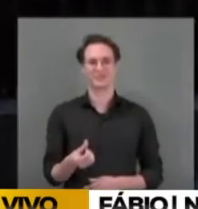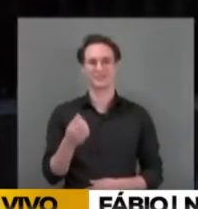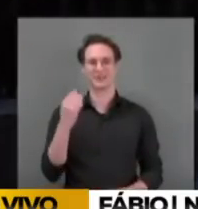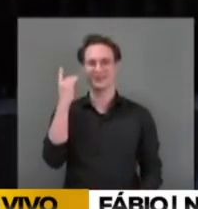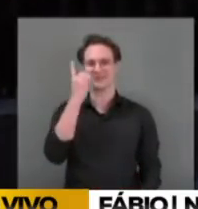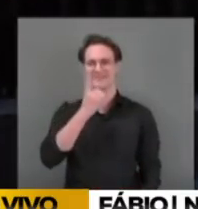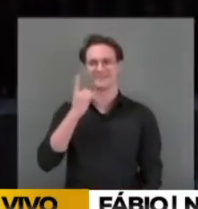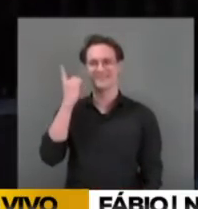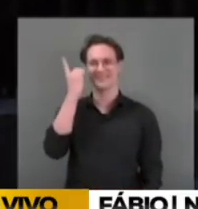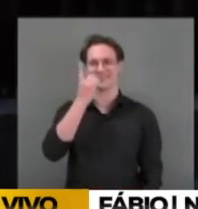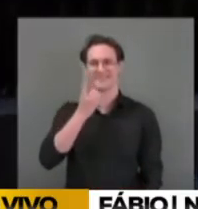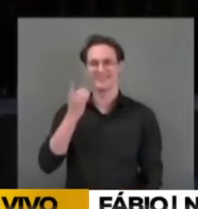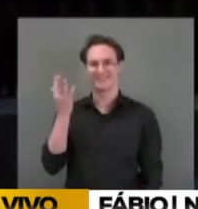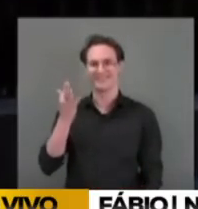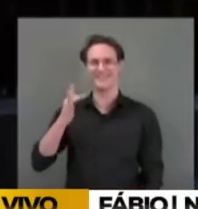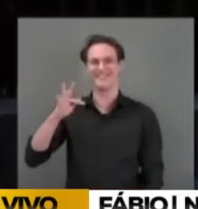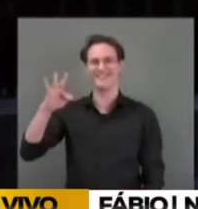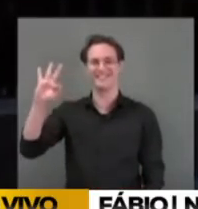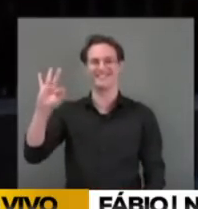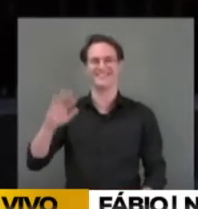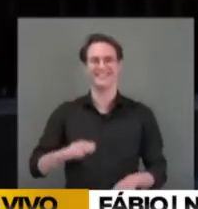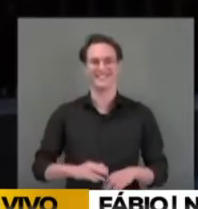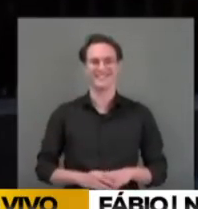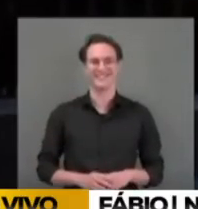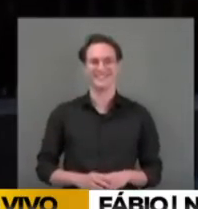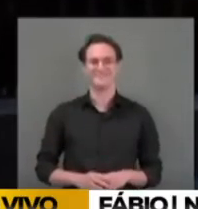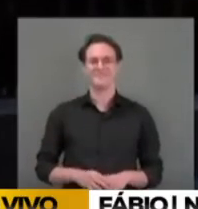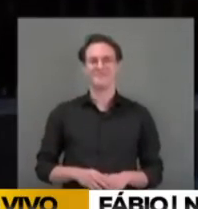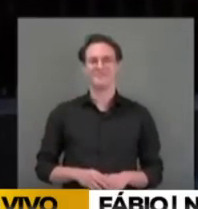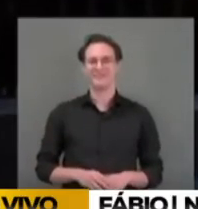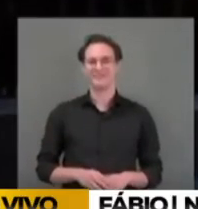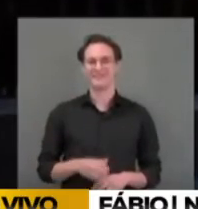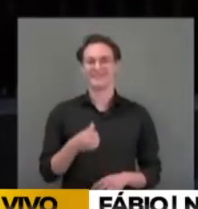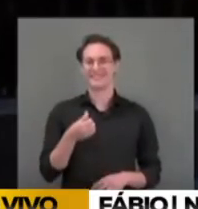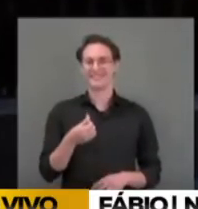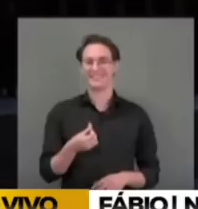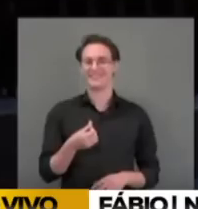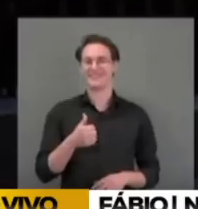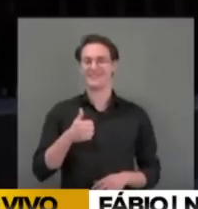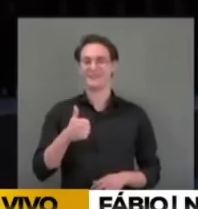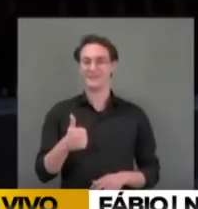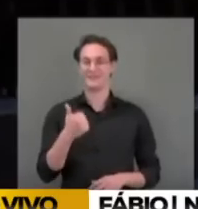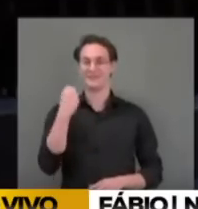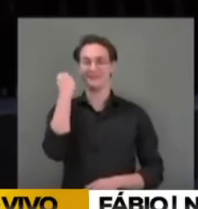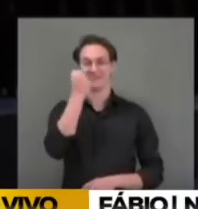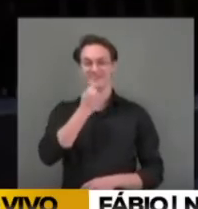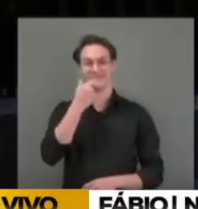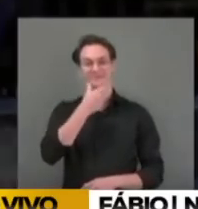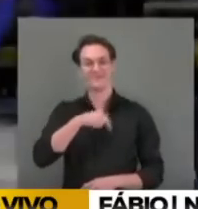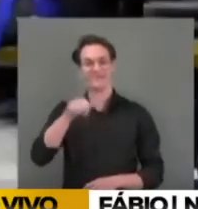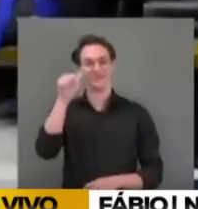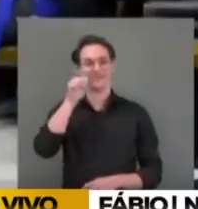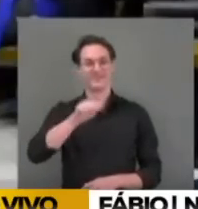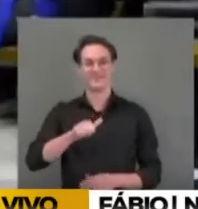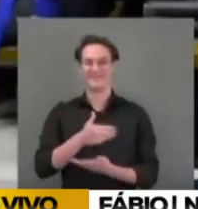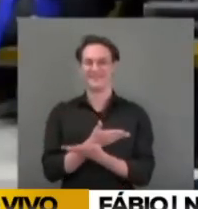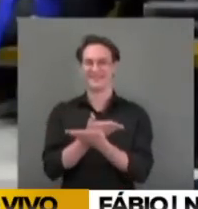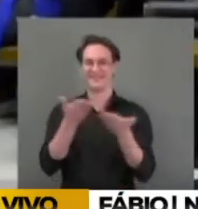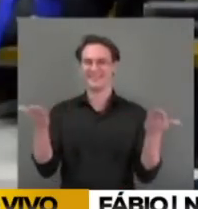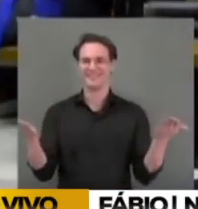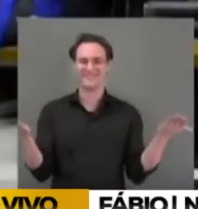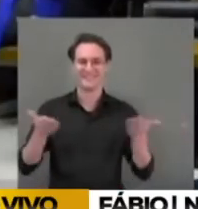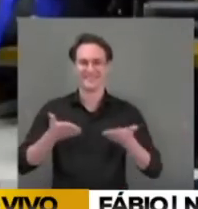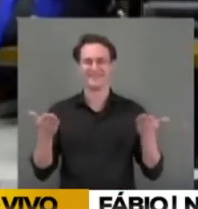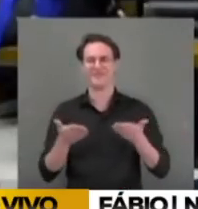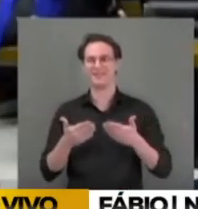e de 61 senhoras e senhores senadores da República nesta sessão.